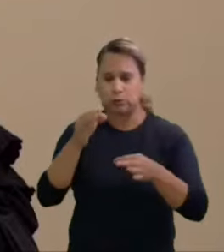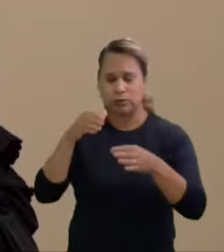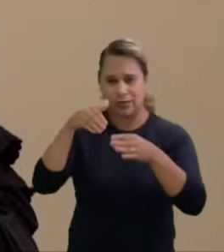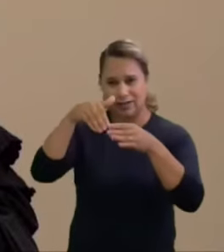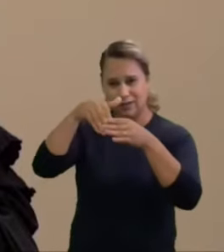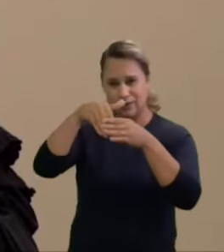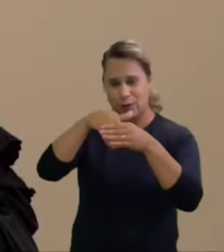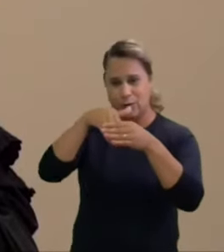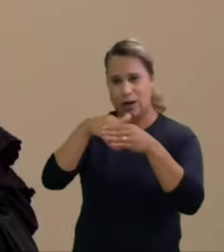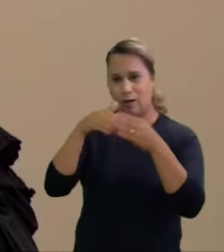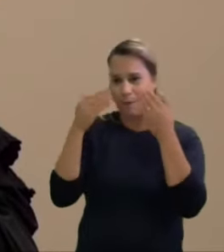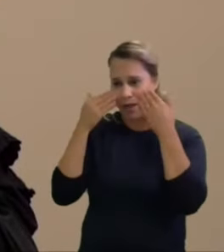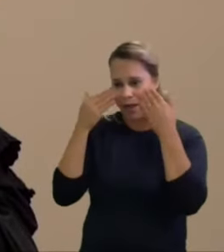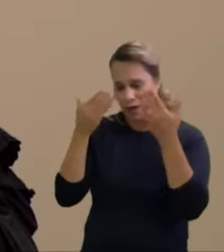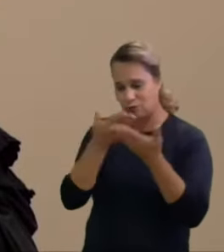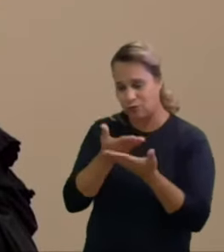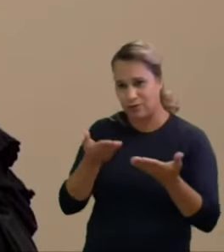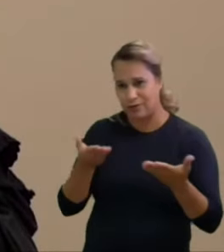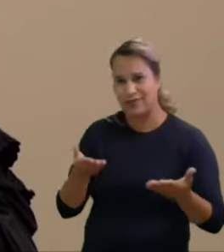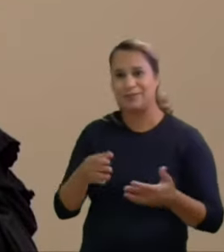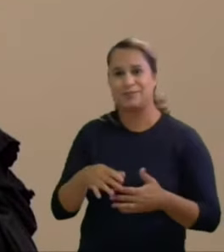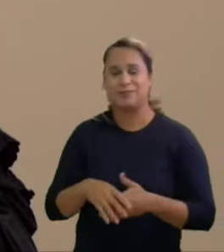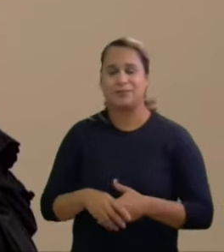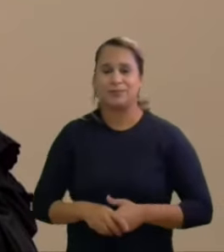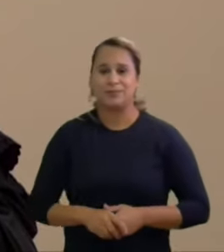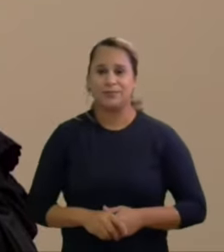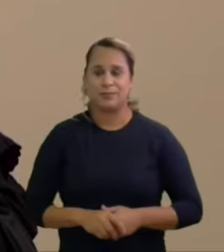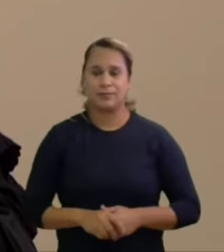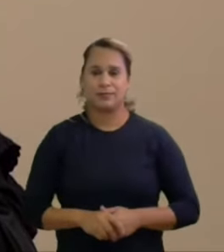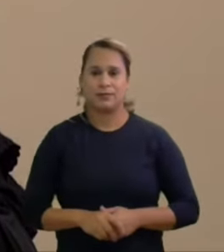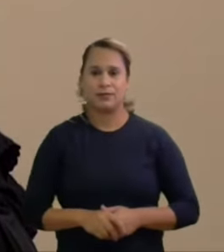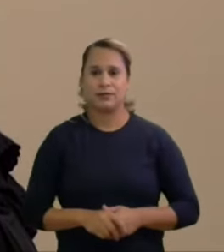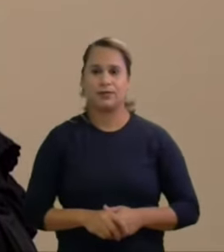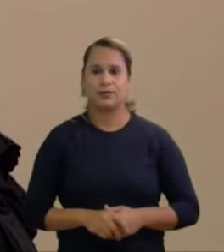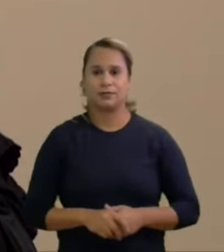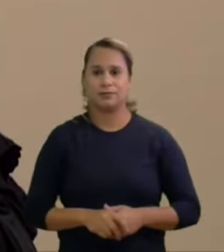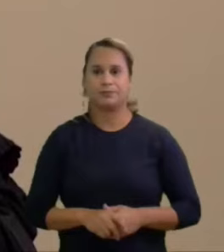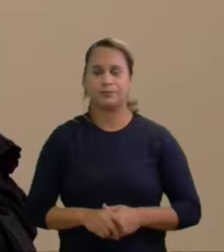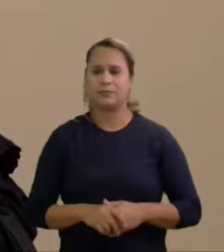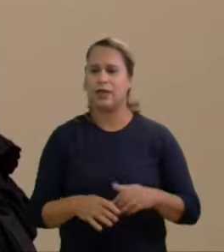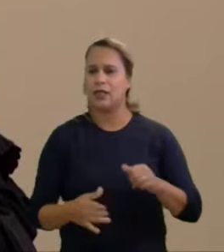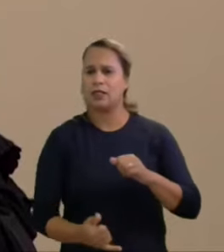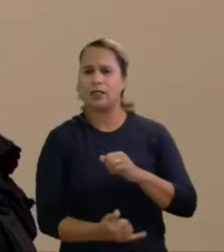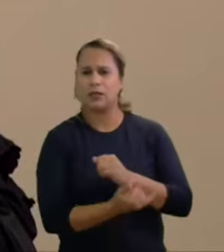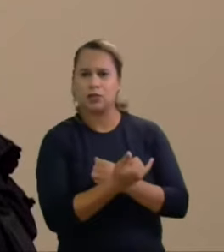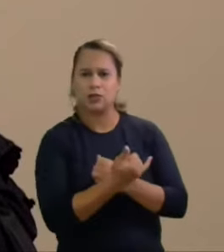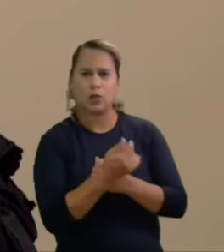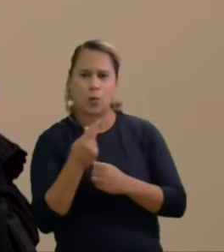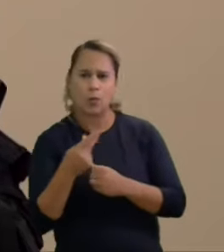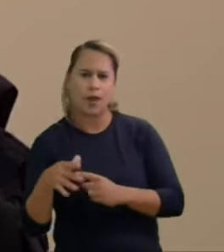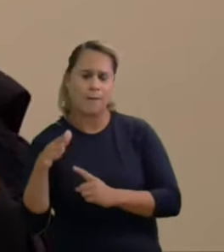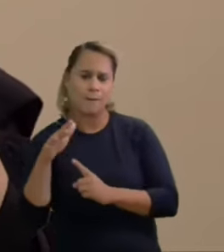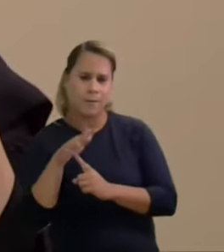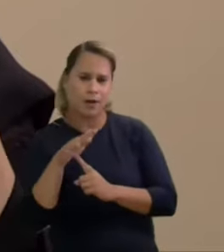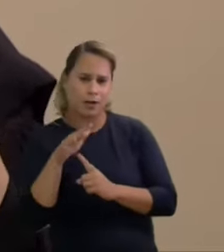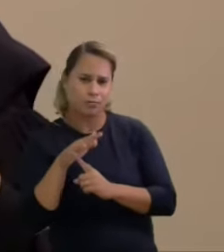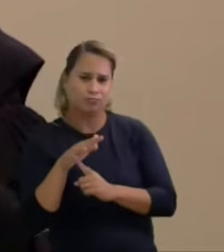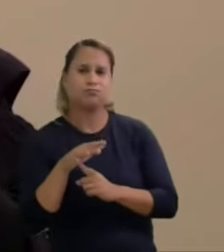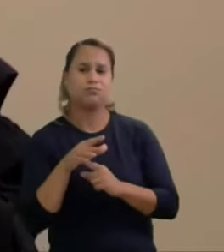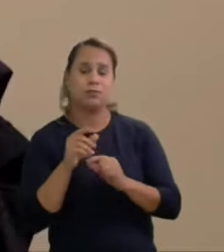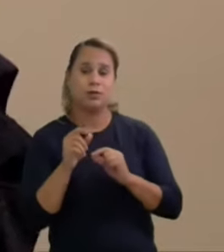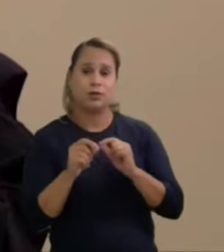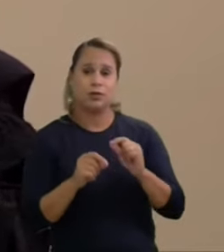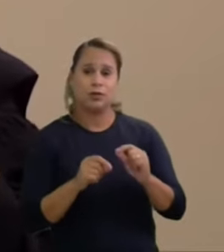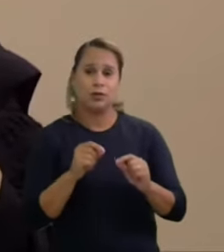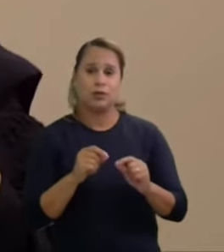pela busca da conquista do cargo por o estristado em São Paulo em traição aos paranaenses notórios desentendimentos que teve com Álvaro